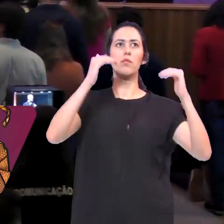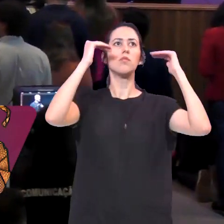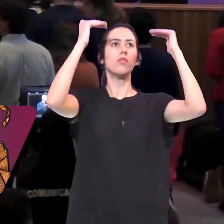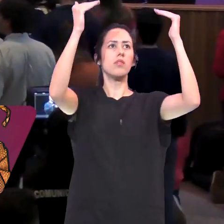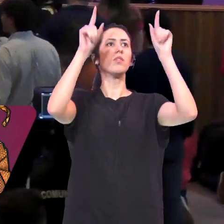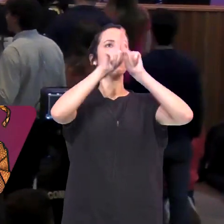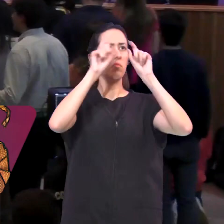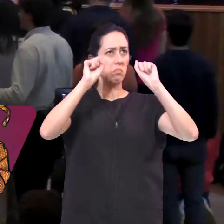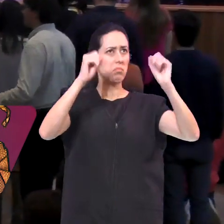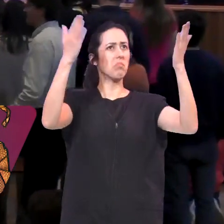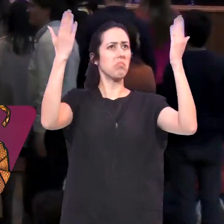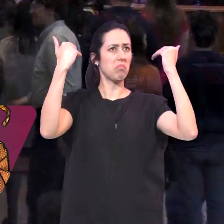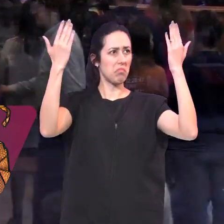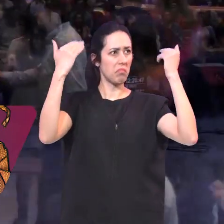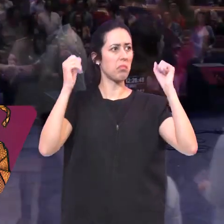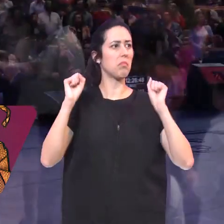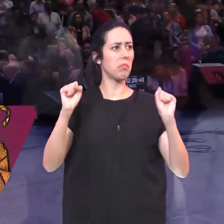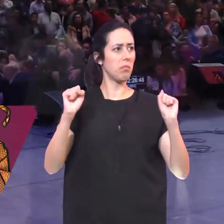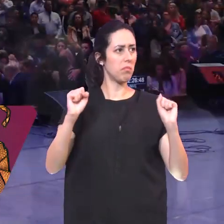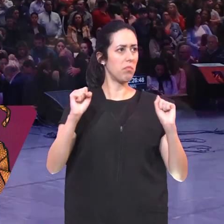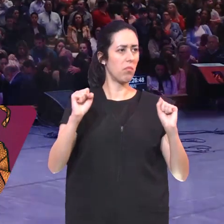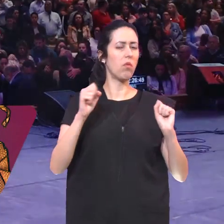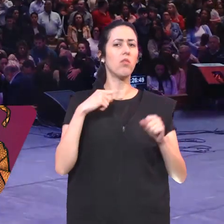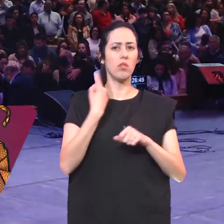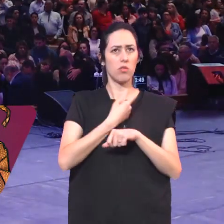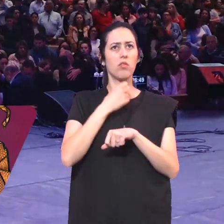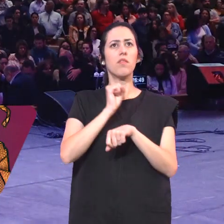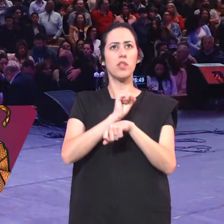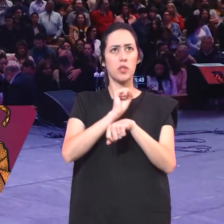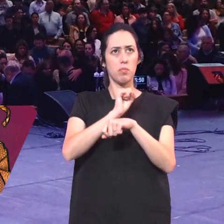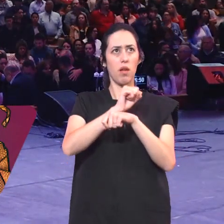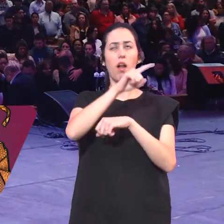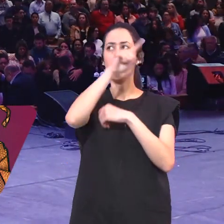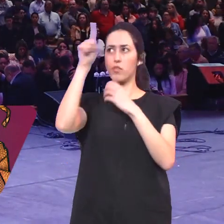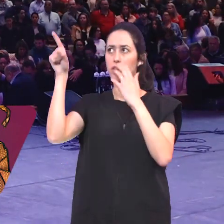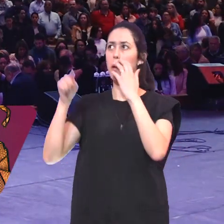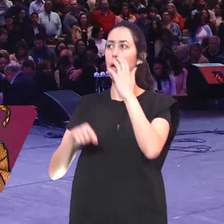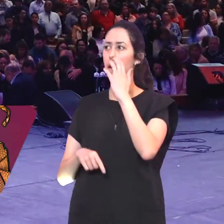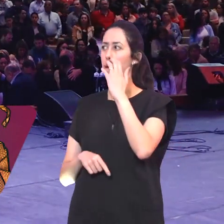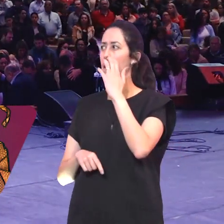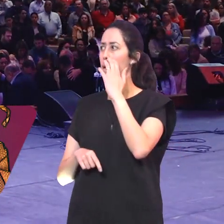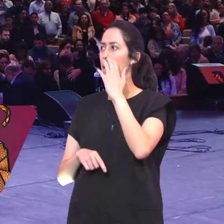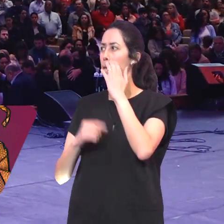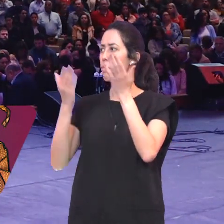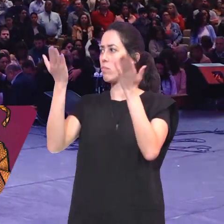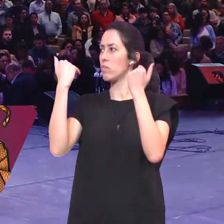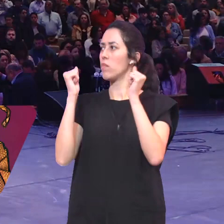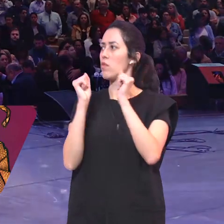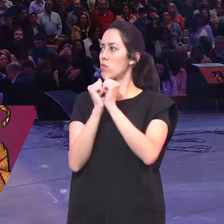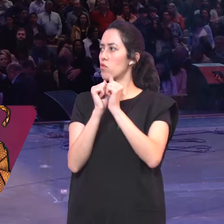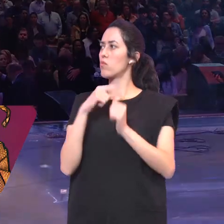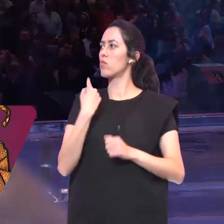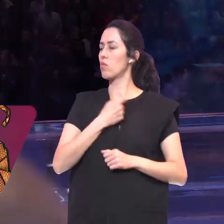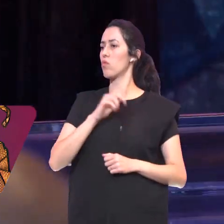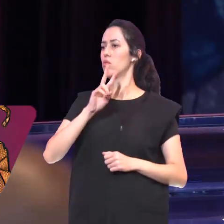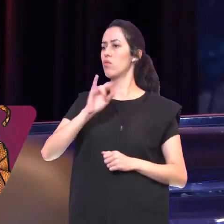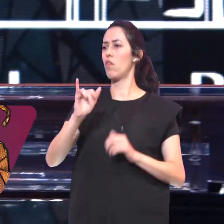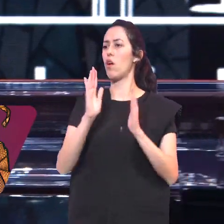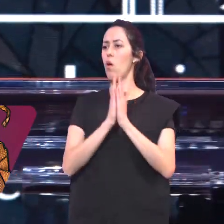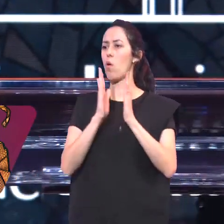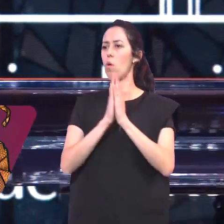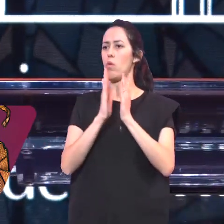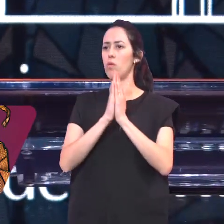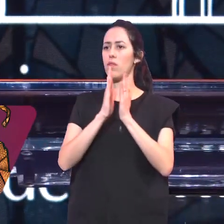descer com calma Nós vamos esperar você Juntos nós vamos orar Juntos E a